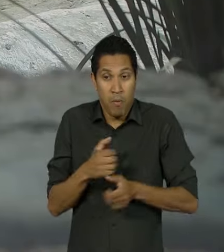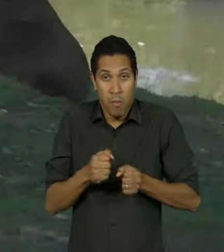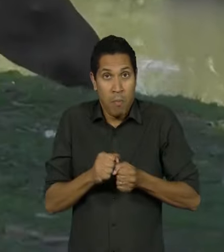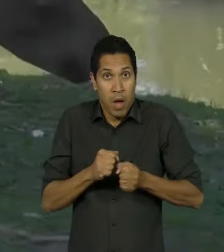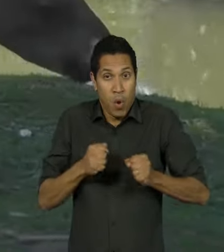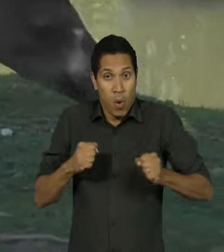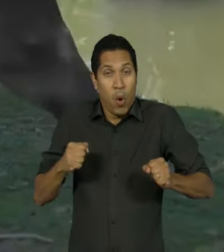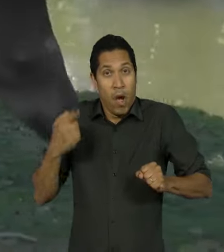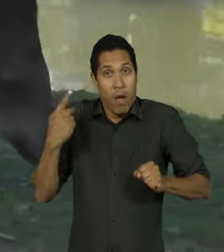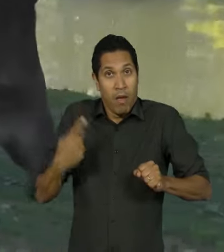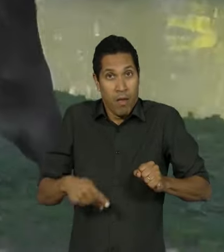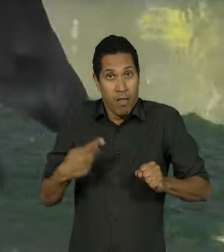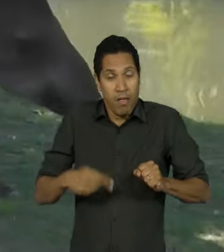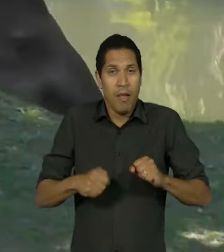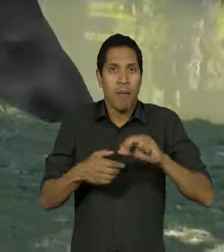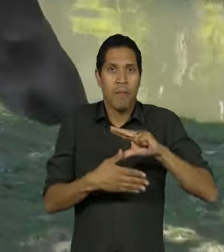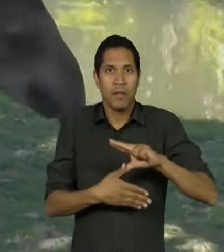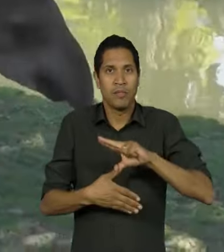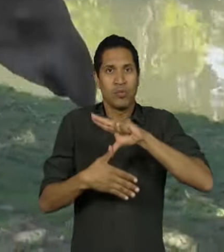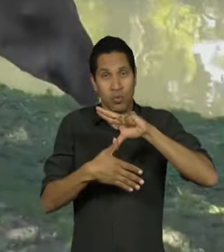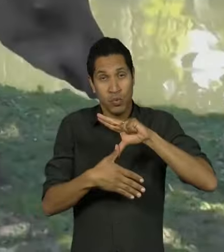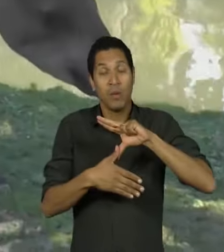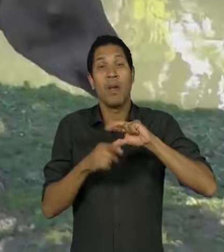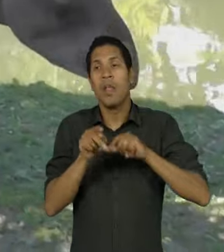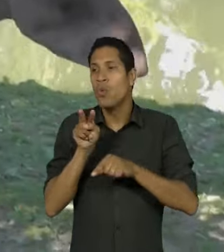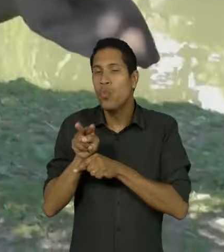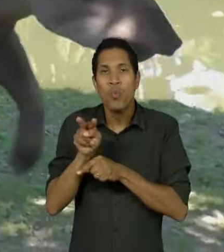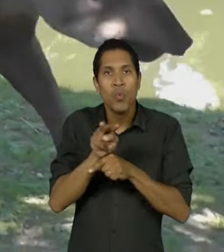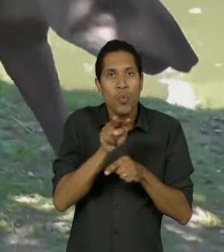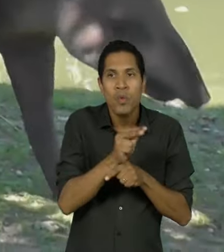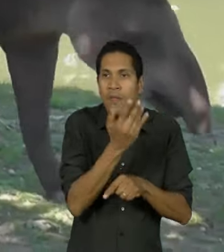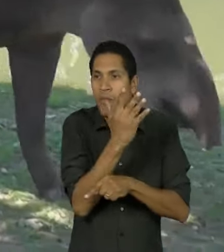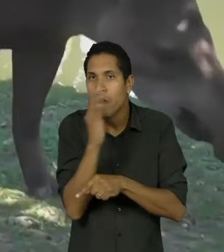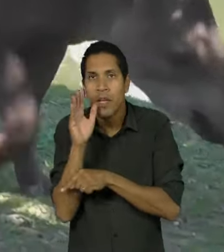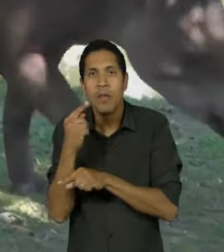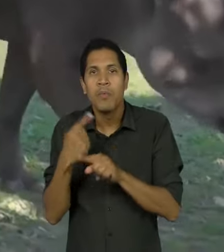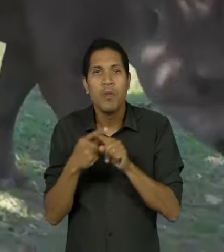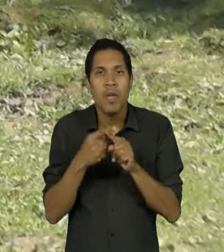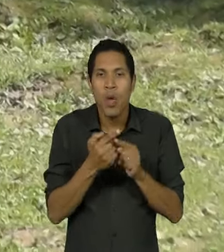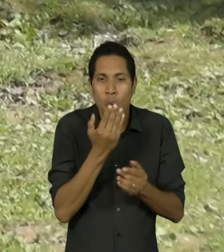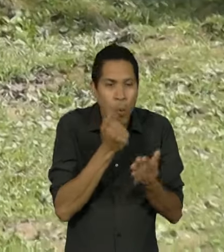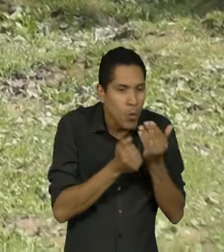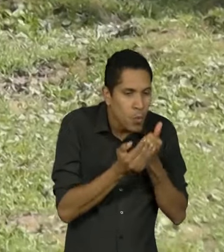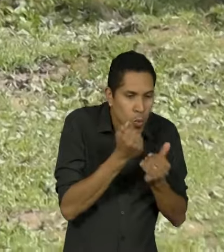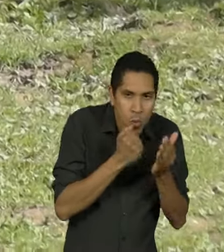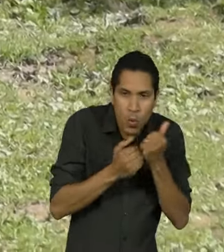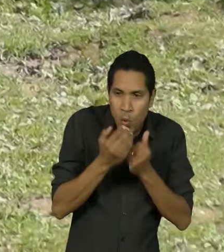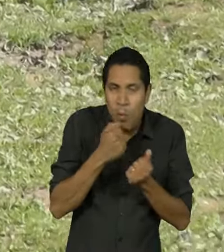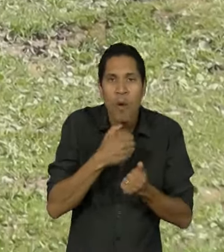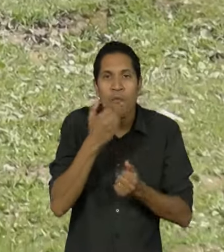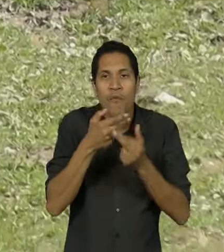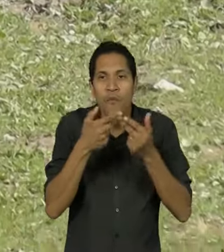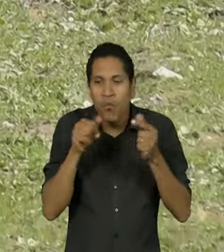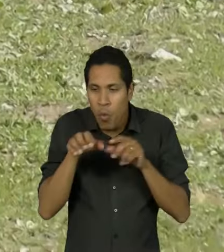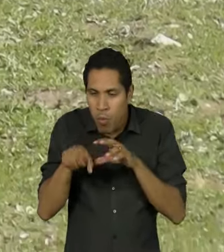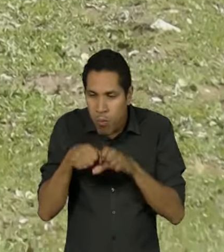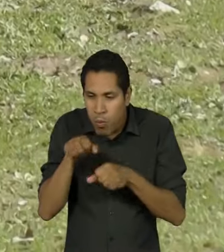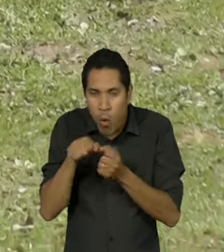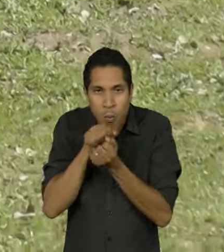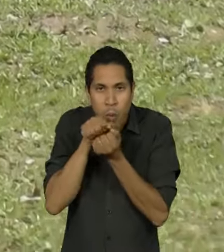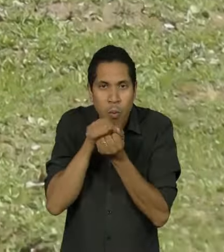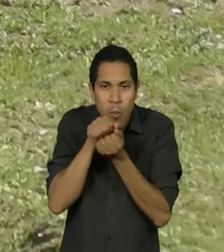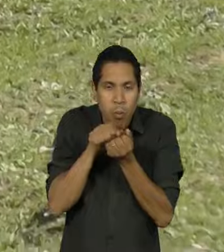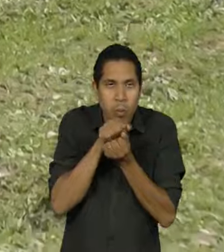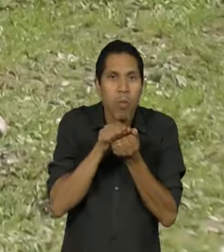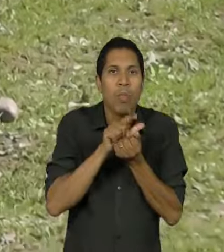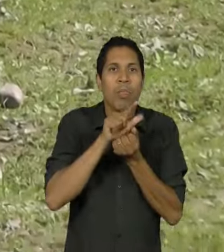Sul é chamada de jardineira das florestas ingere grandes quantidades de frutos em um único dia e ajuda